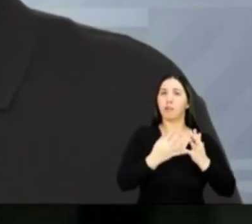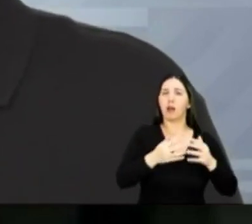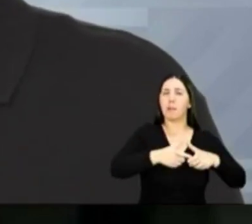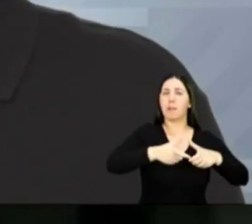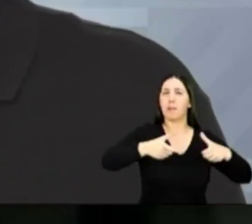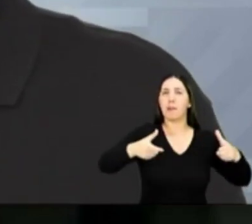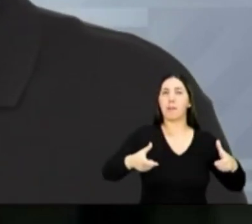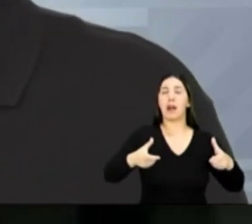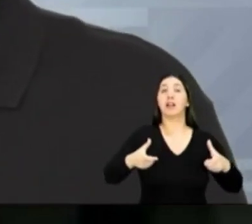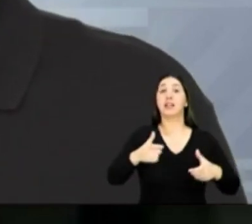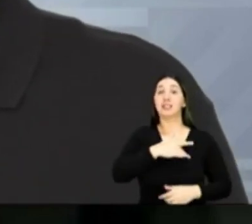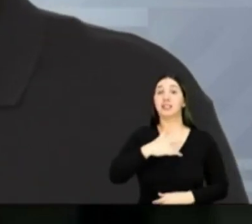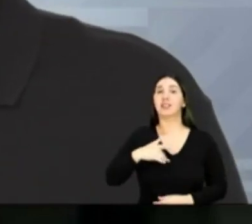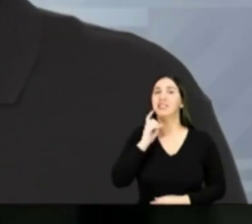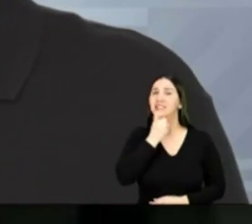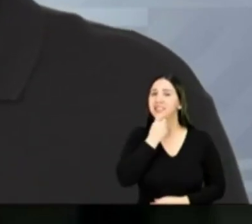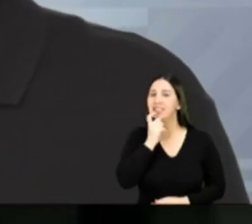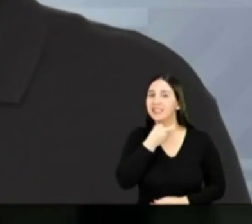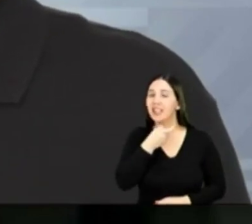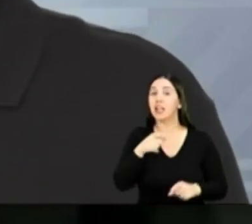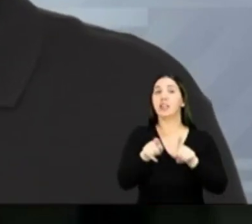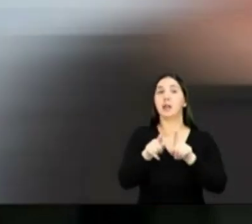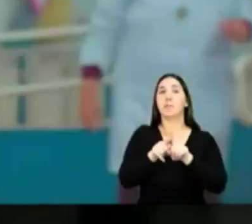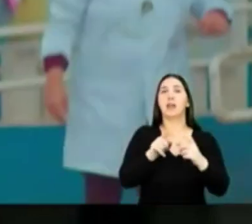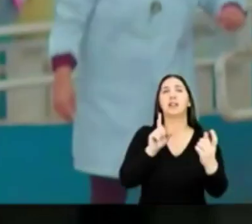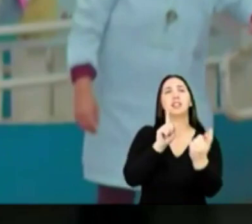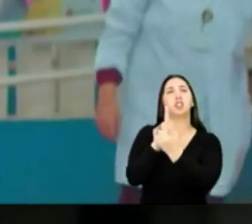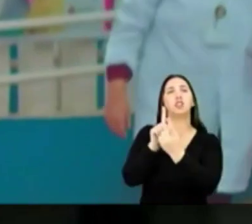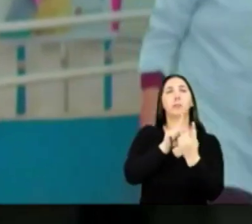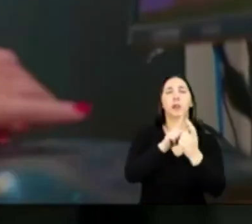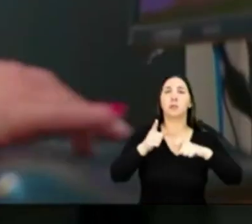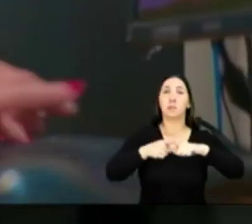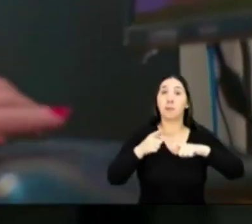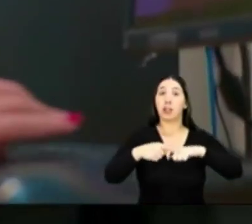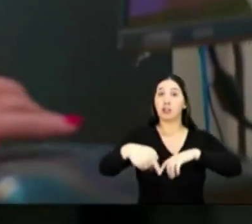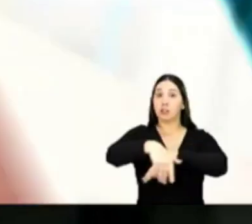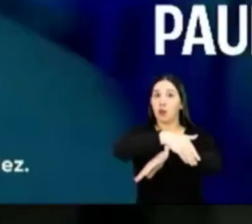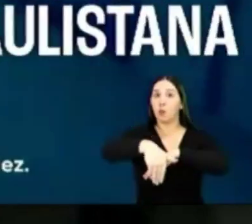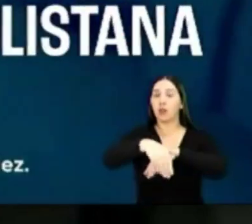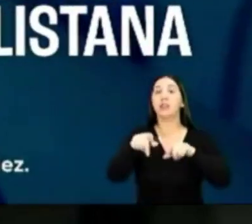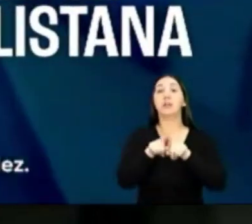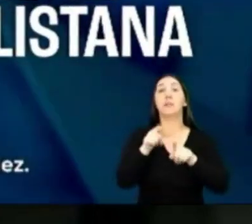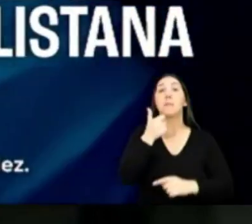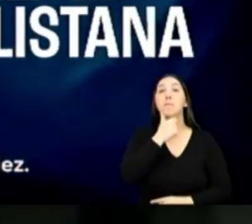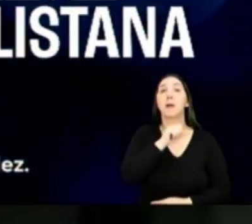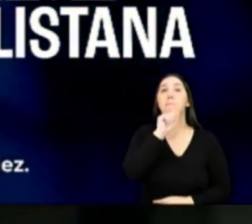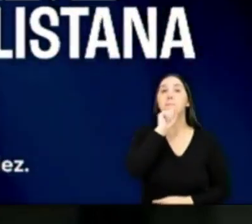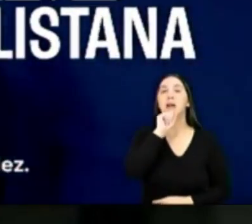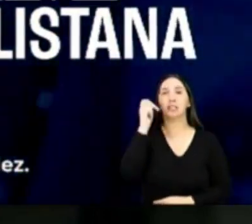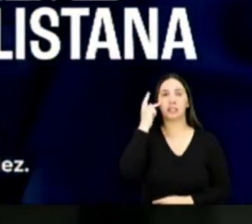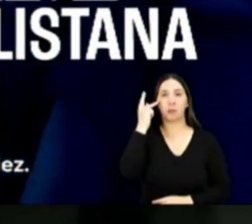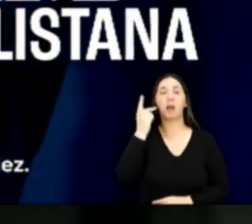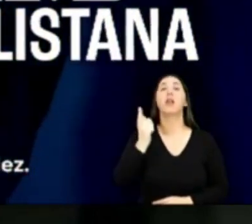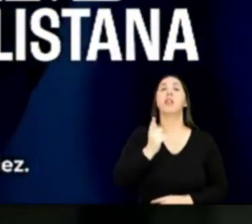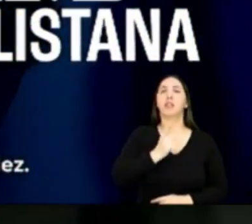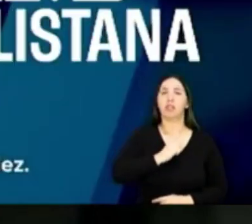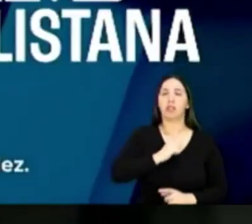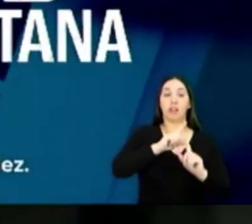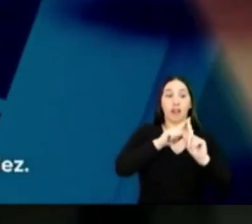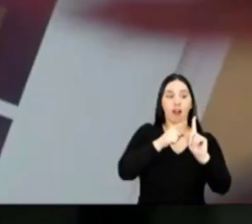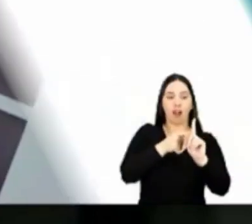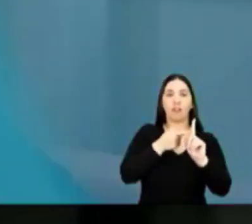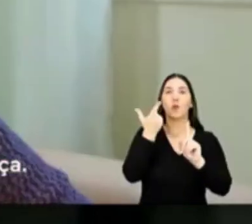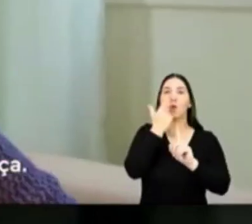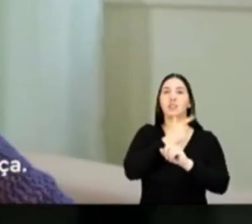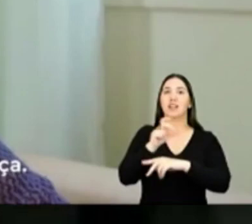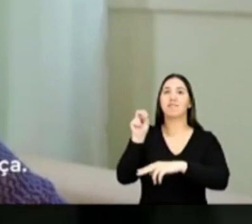Família, de Saúde Bucal e do Consultório de Rússia. Retomamos o Mãe Paulistana, com vaga na creche garantida ainda na